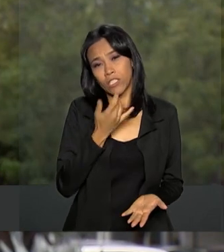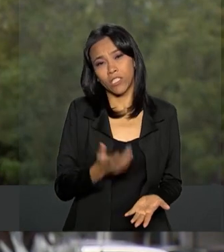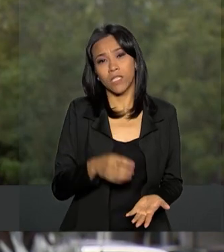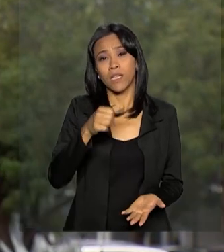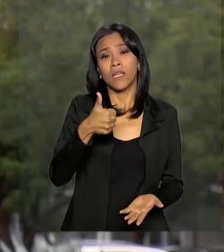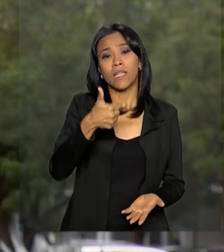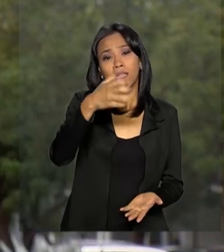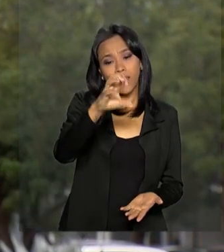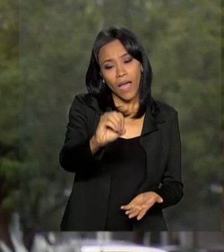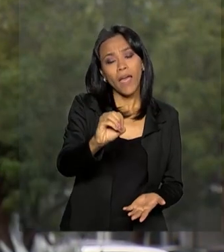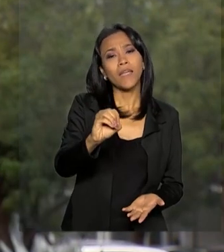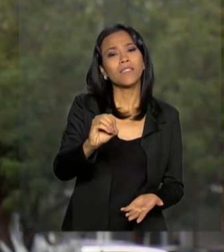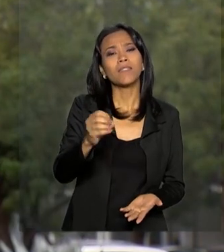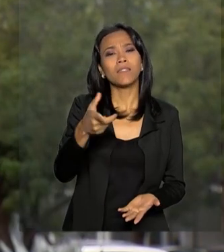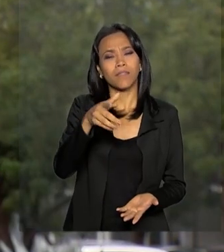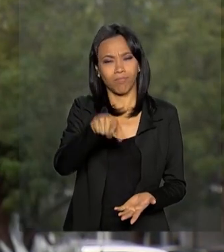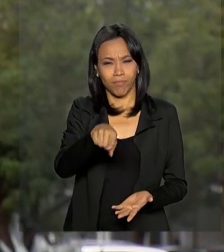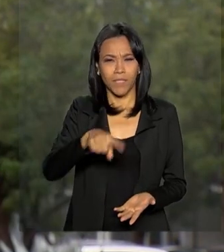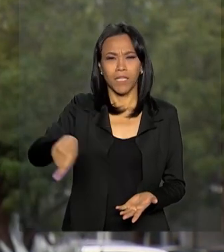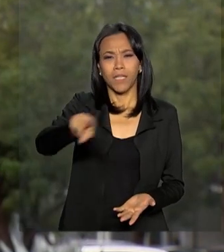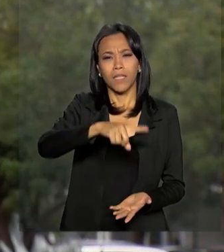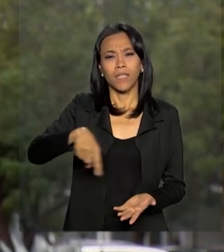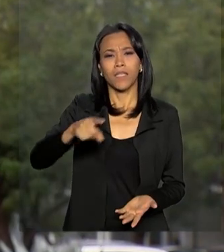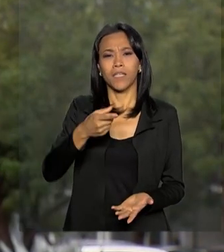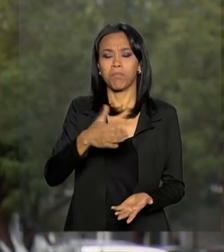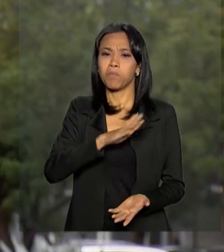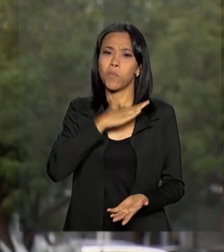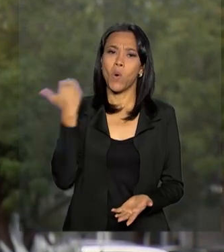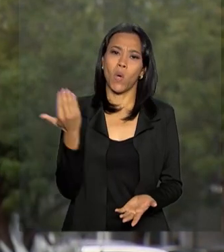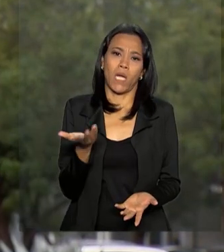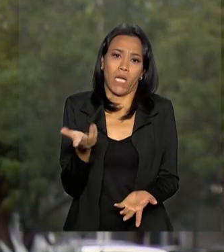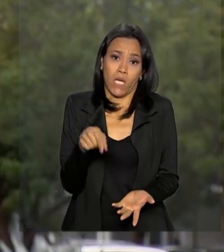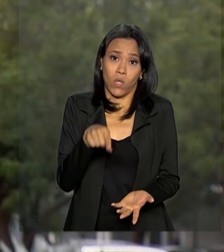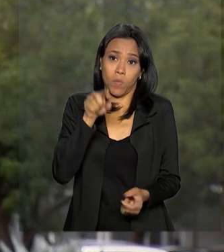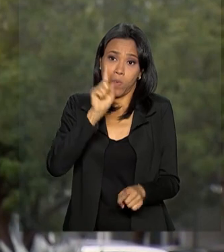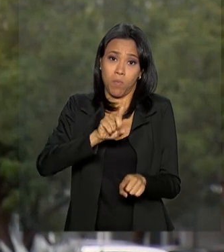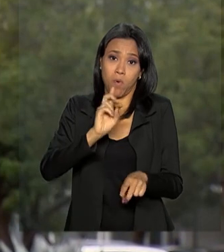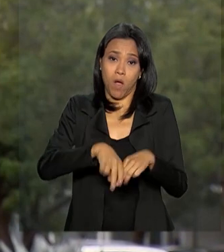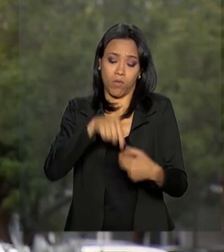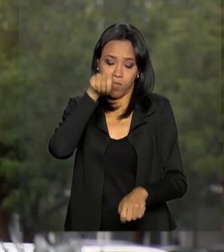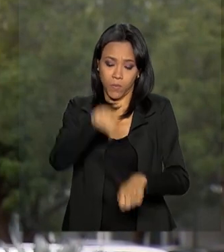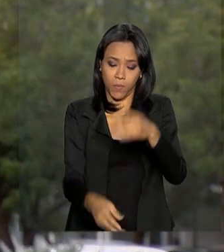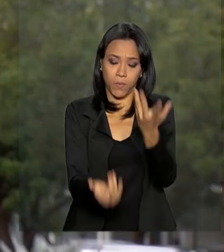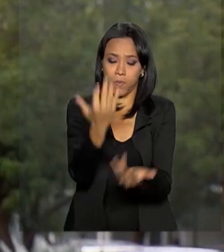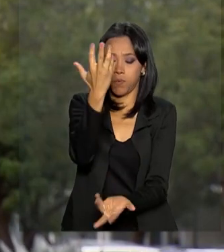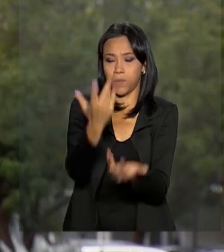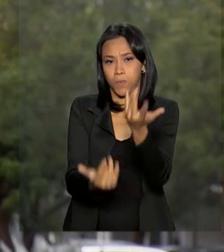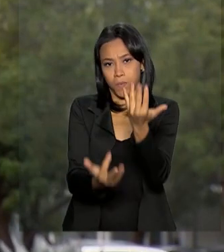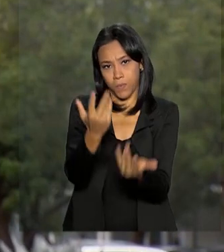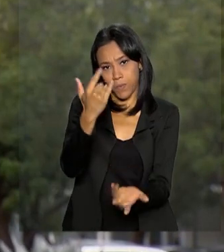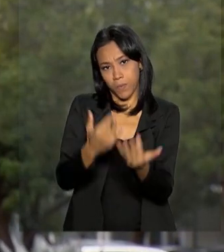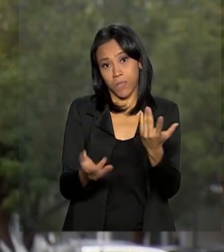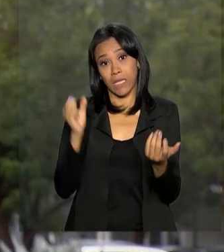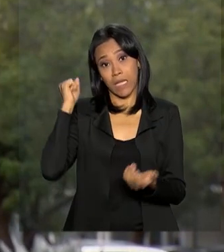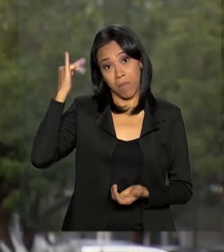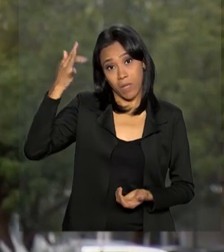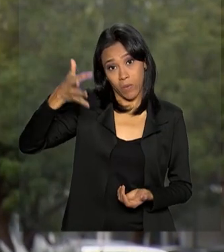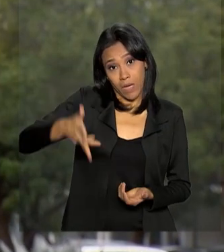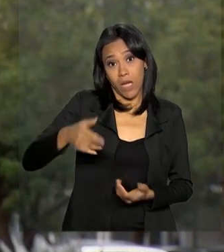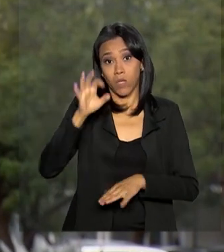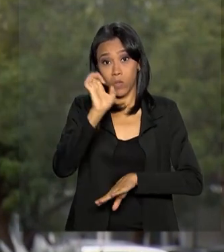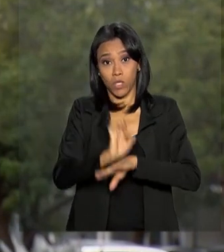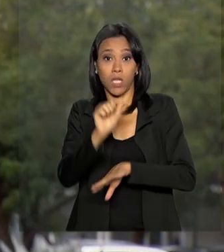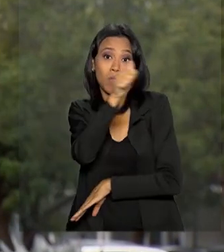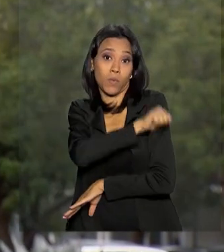Dez garotos das categorias de base do Flamengo morreram neste incêndio na madrugada de hoje no Rio de Janeiro. E o